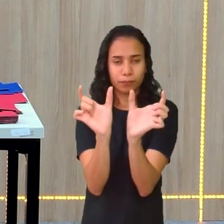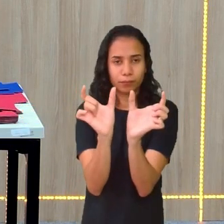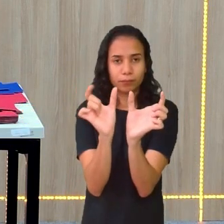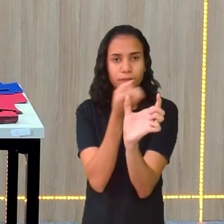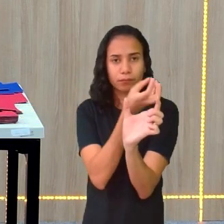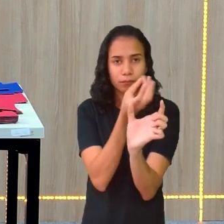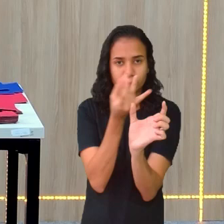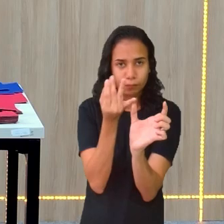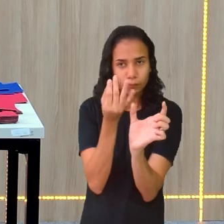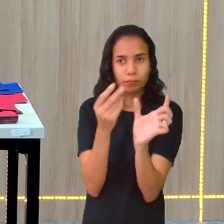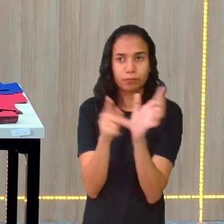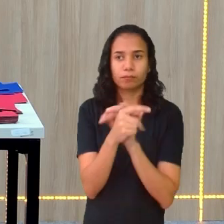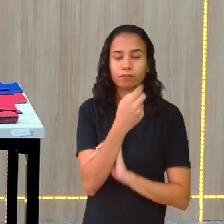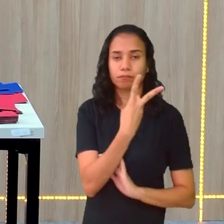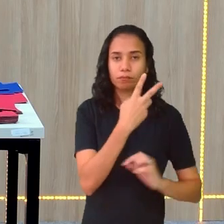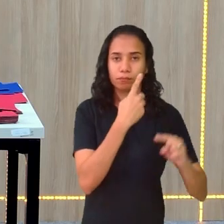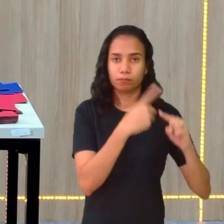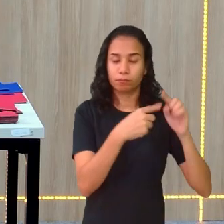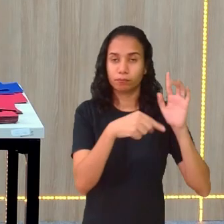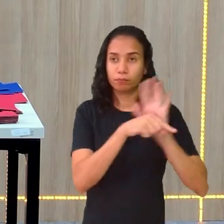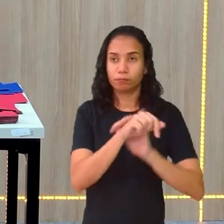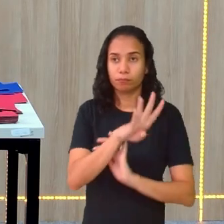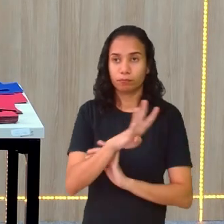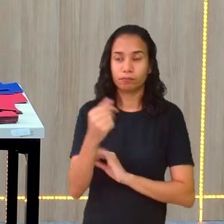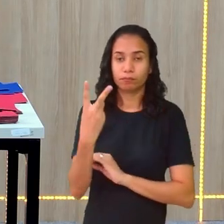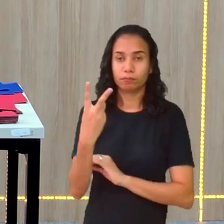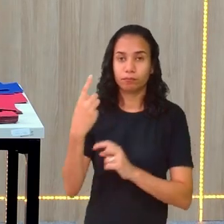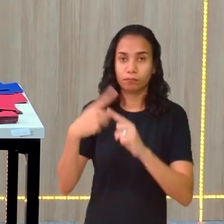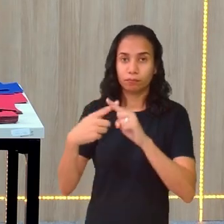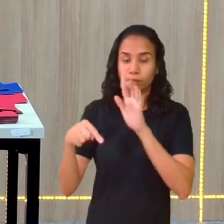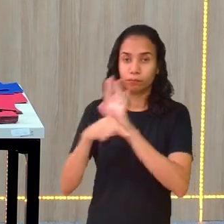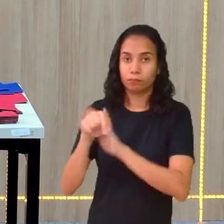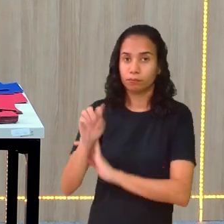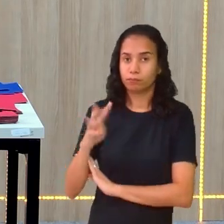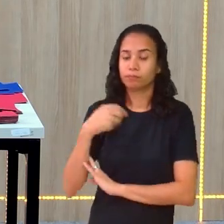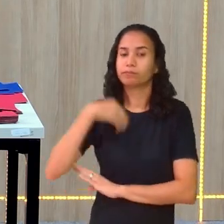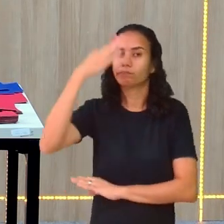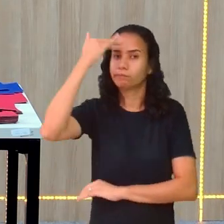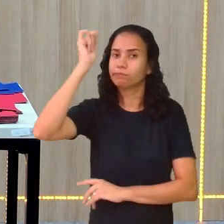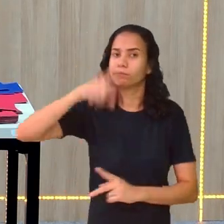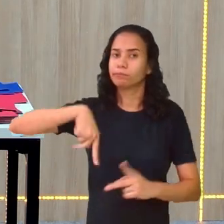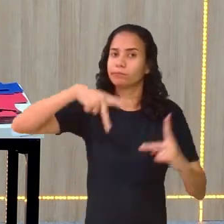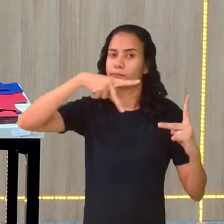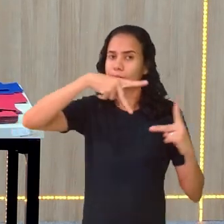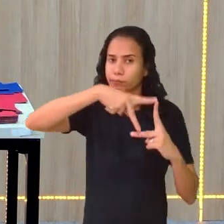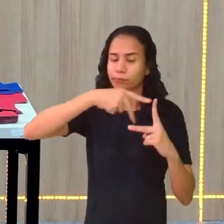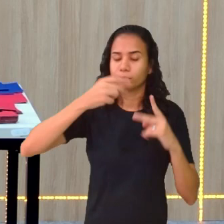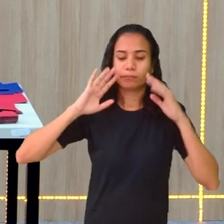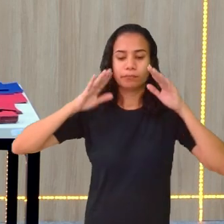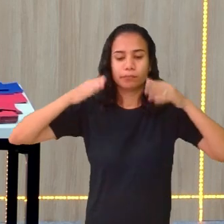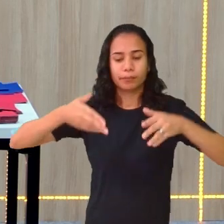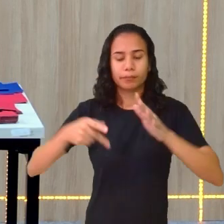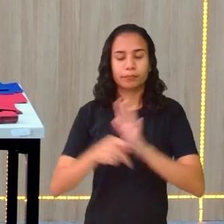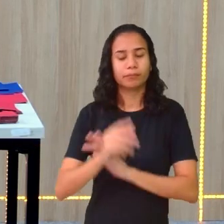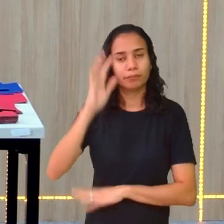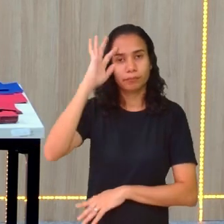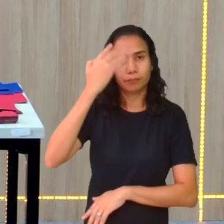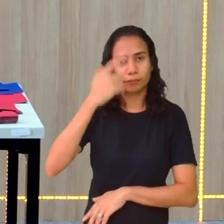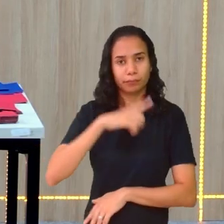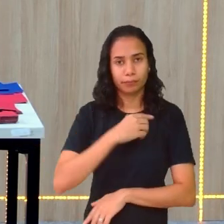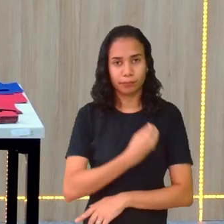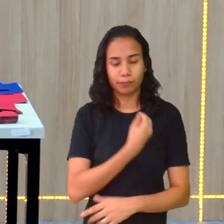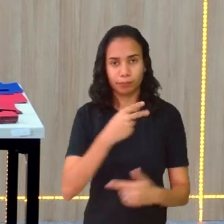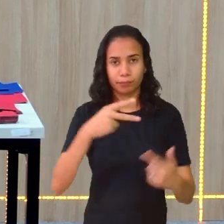2x menos 4, 2x menos 4. Então, eu sei que é um quadrado. Então, eu vou resultar aqui num